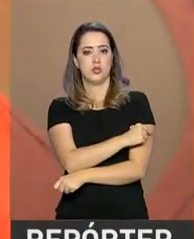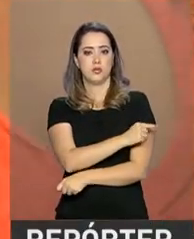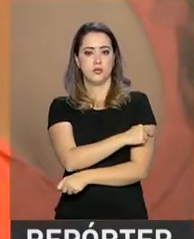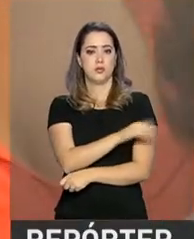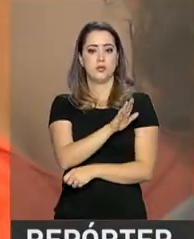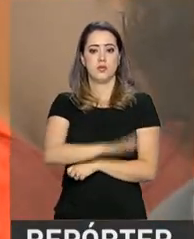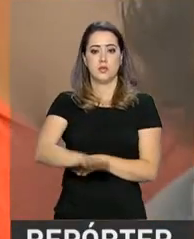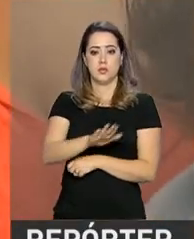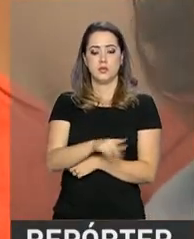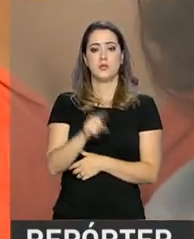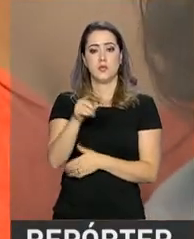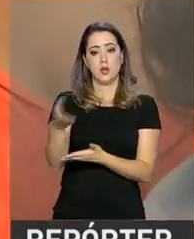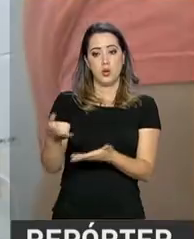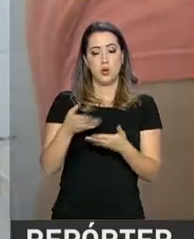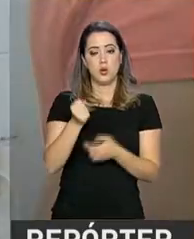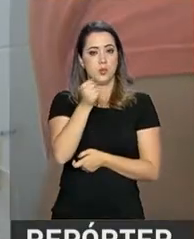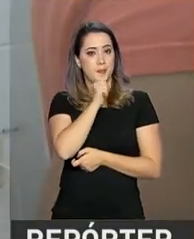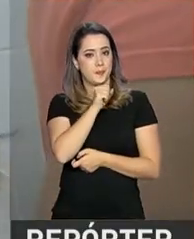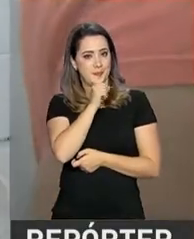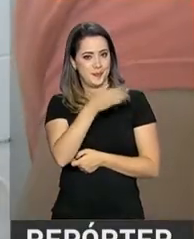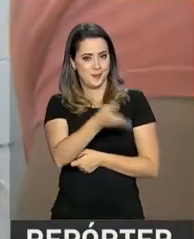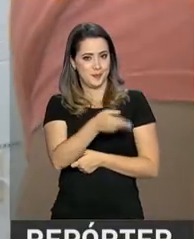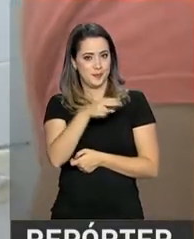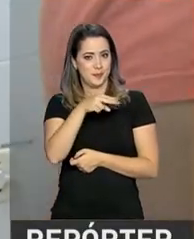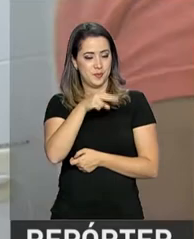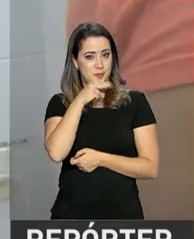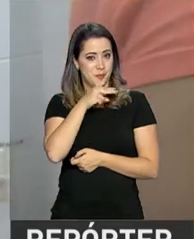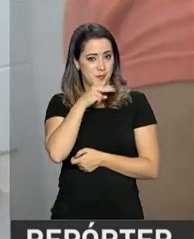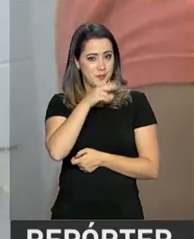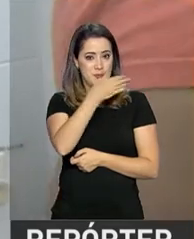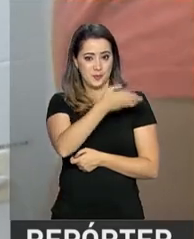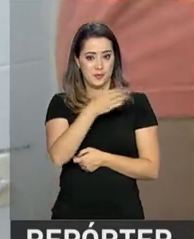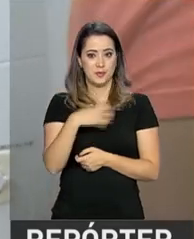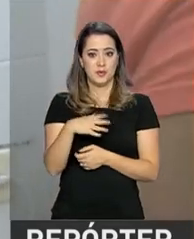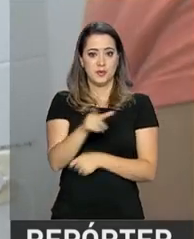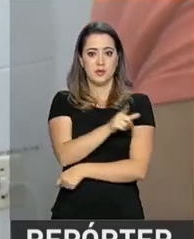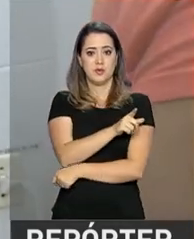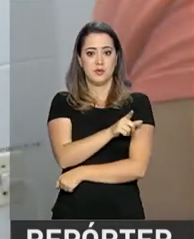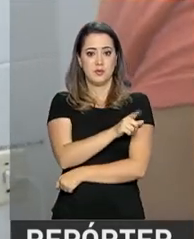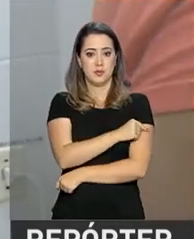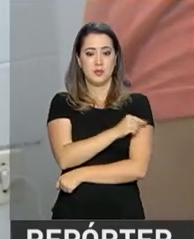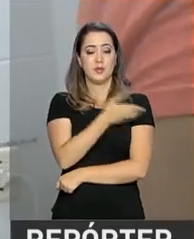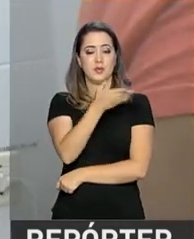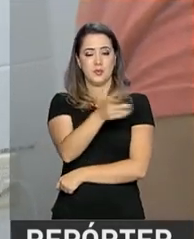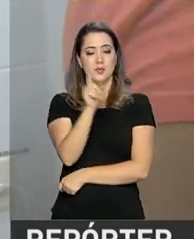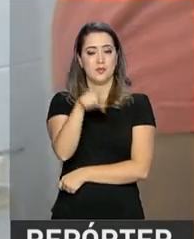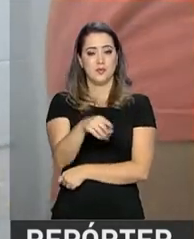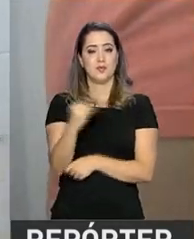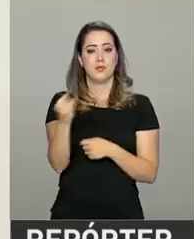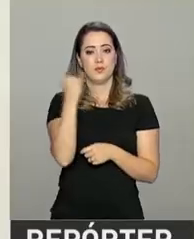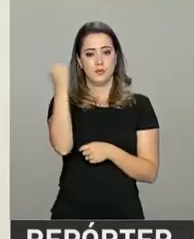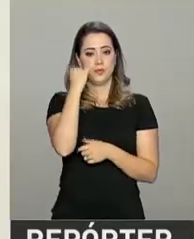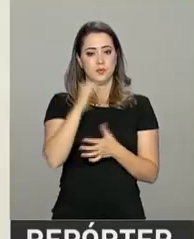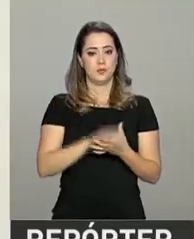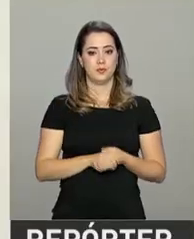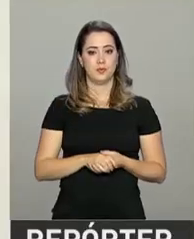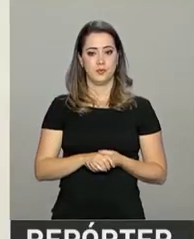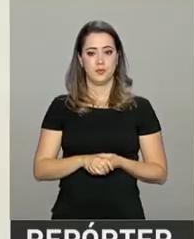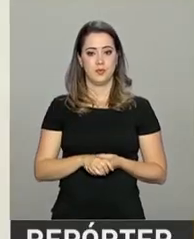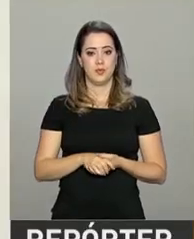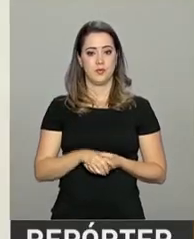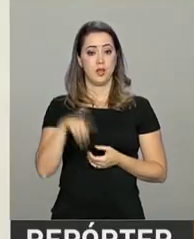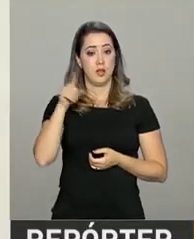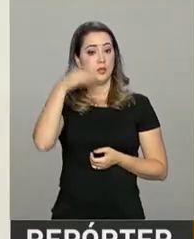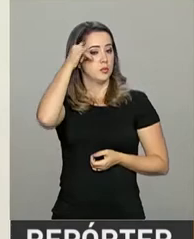neto, Miguel, de um ano e três meses para receber a vacina. Para ela, a prevenção é fundamental. Eu acho que é para a